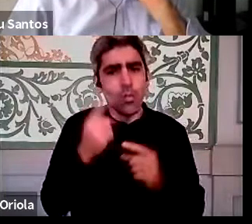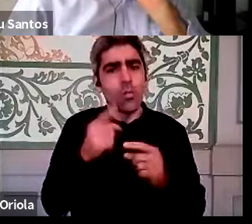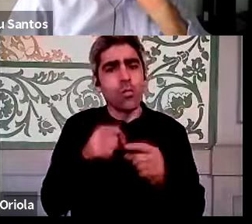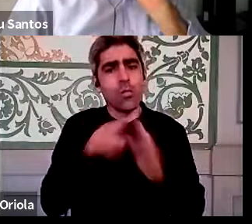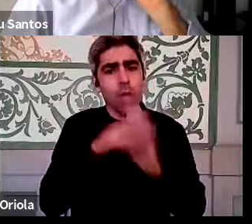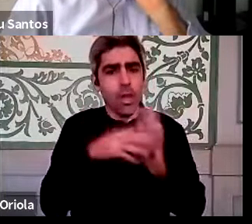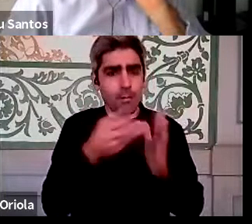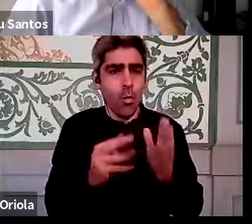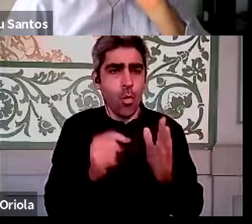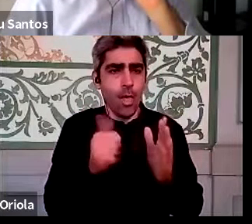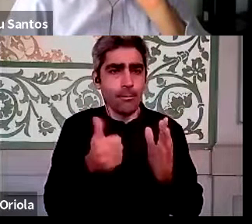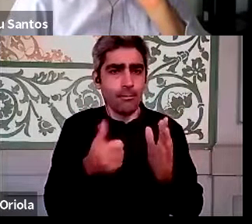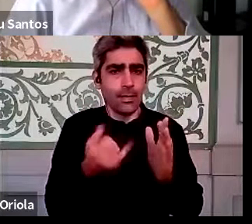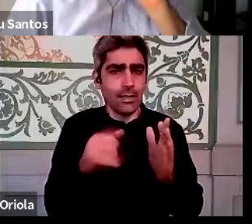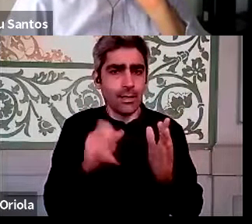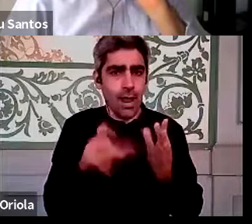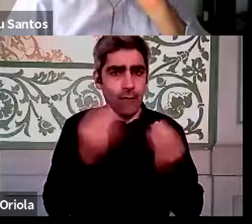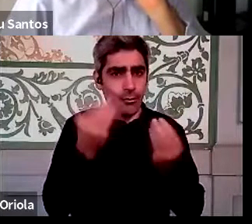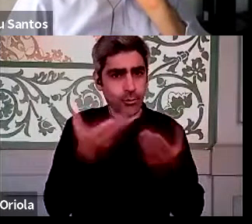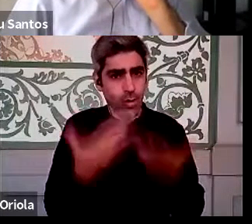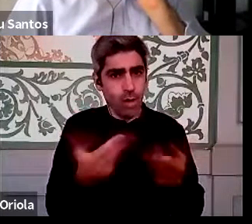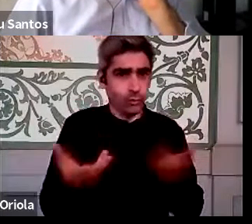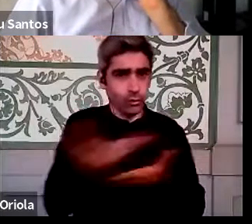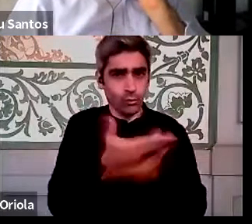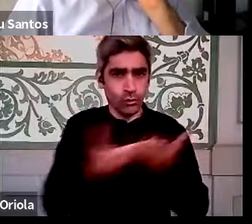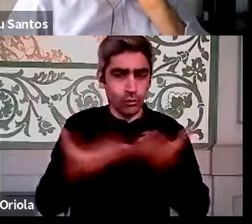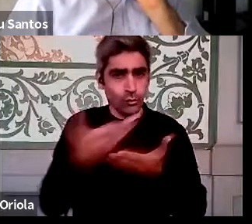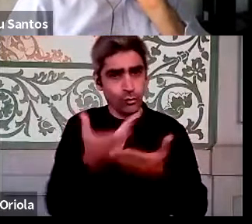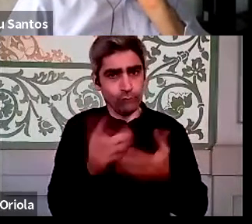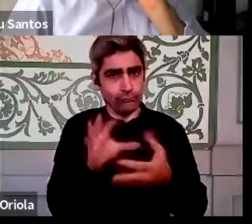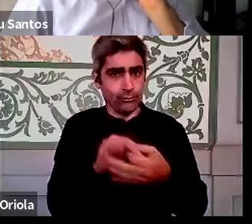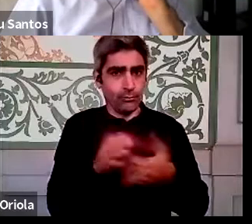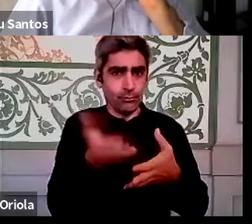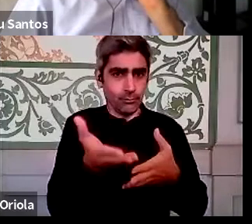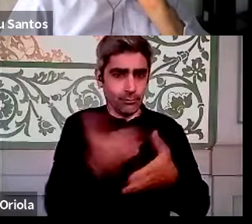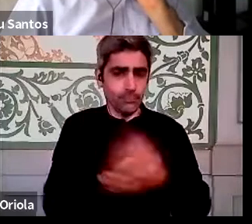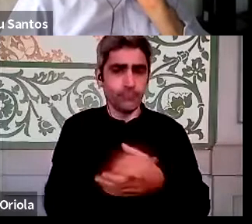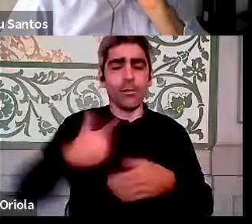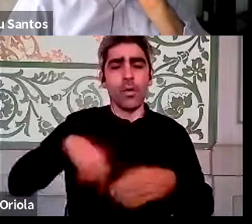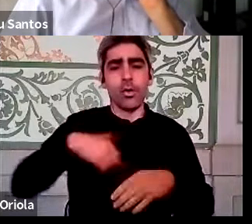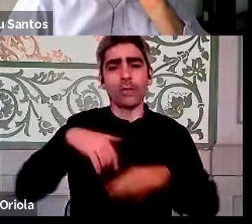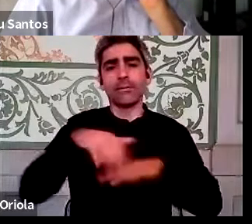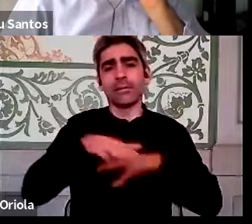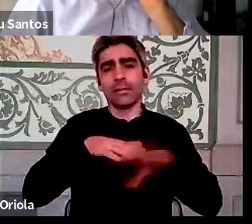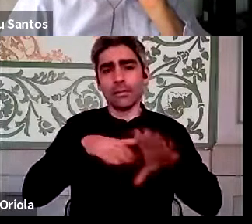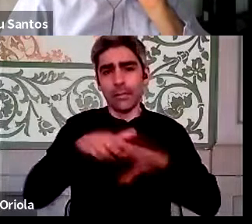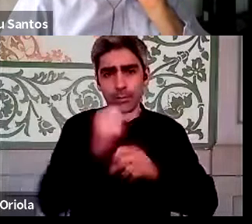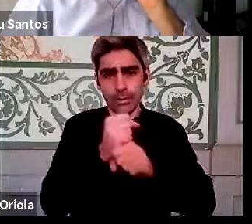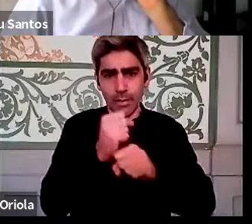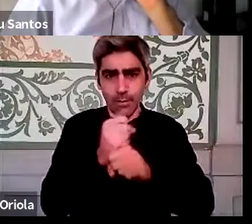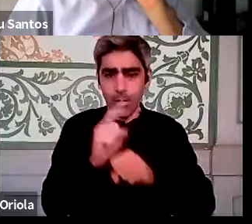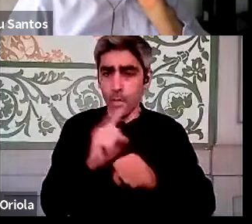que no fundo alimenta o facto de estarmos aqui a discutir estas questões, portanto nós fizemos trabalho que não foi só